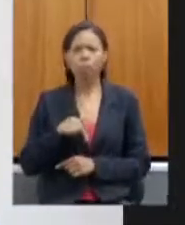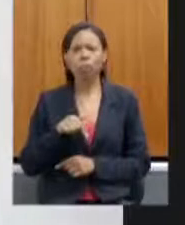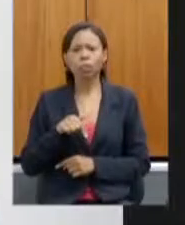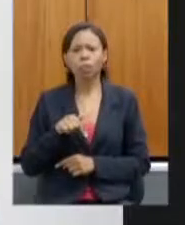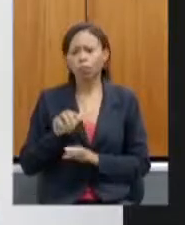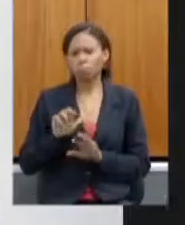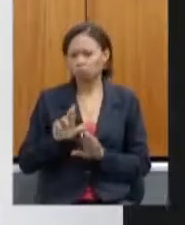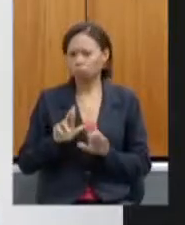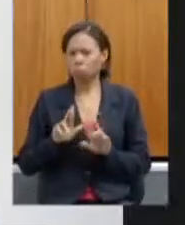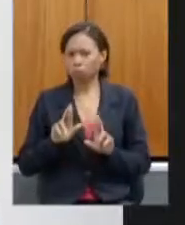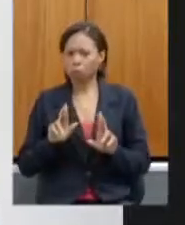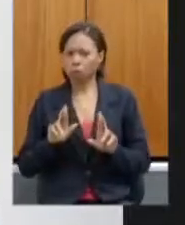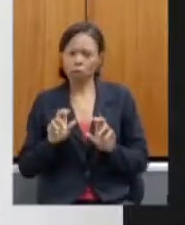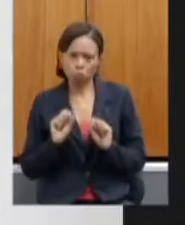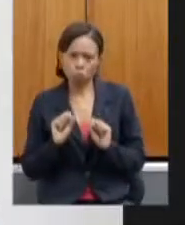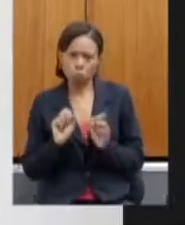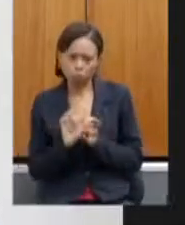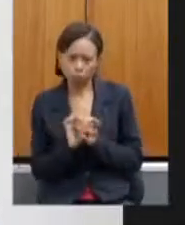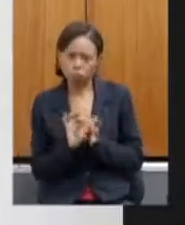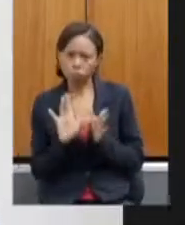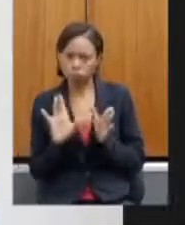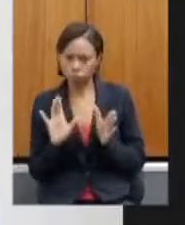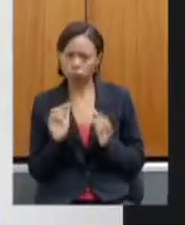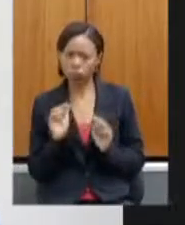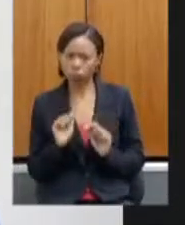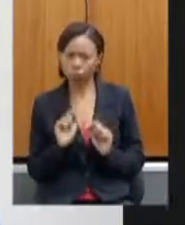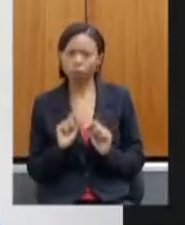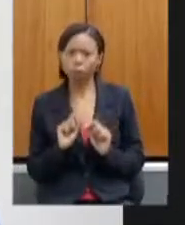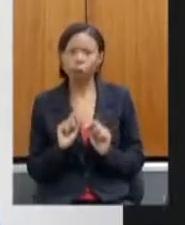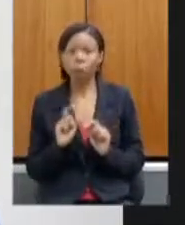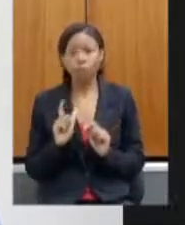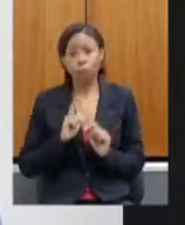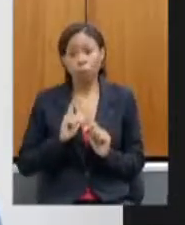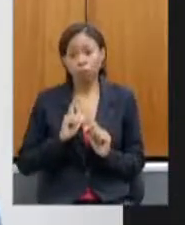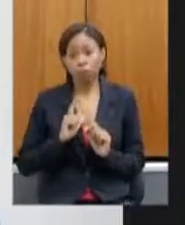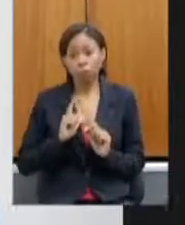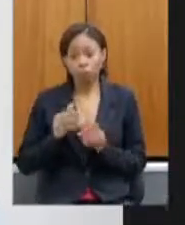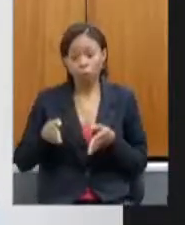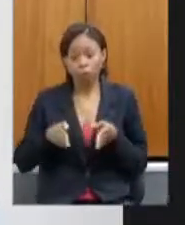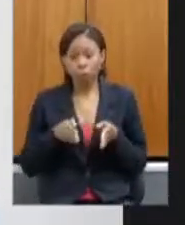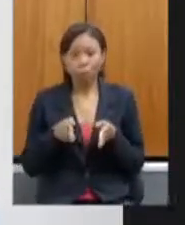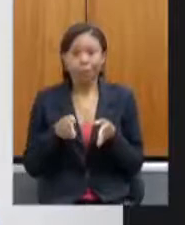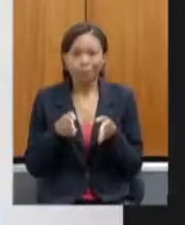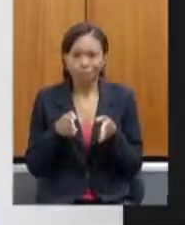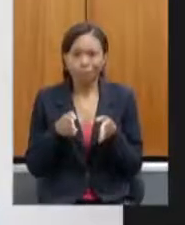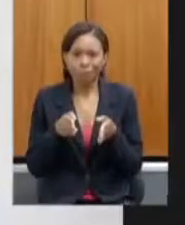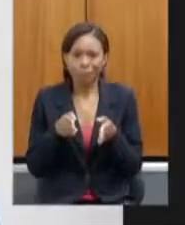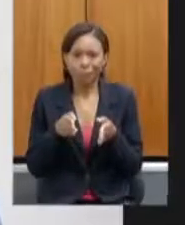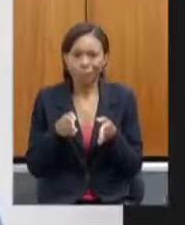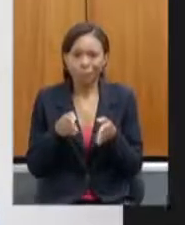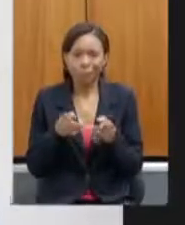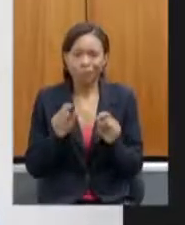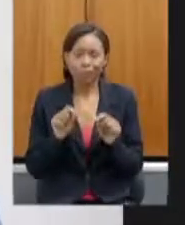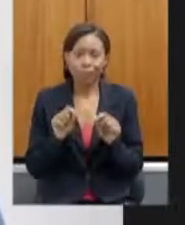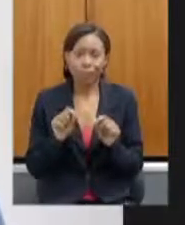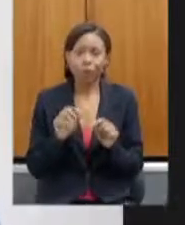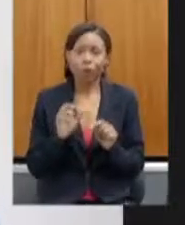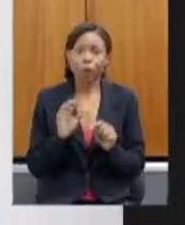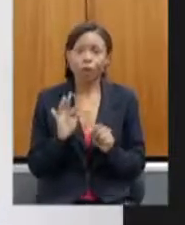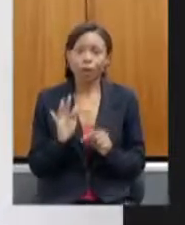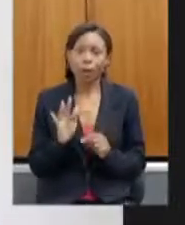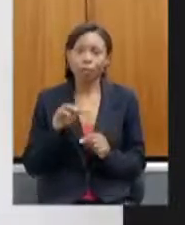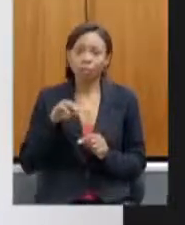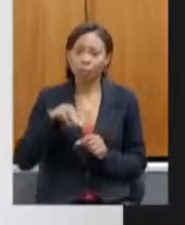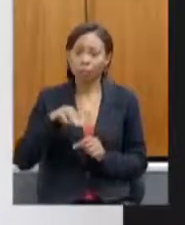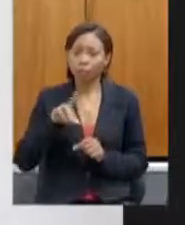permitida. Então, há um caminho para que, inclusive, o FNDE regulamentou como que